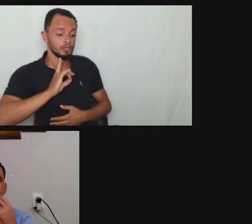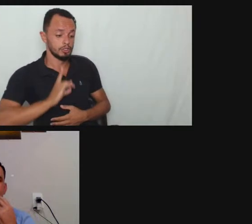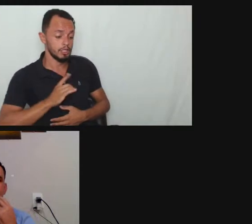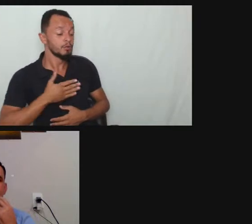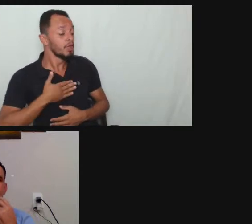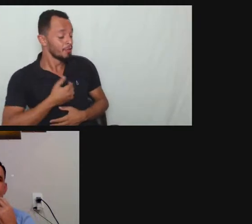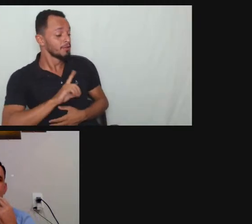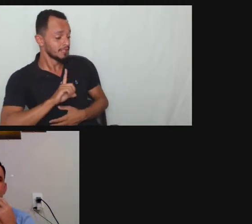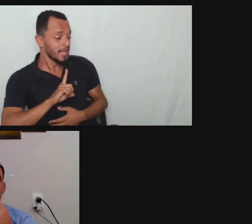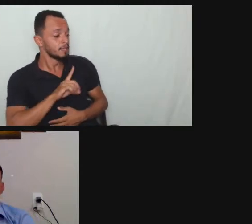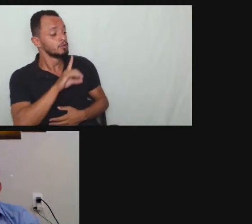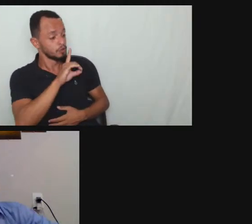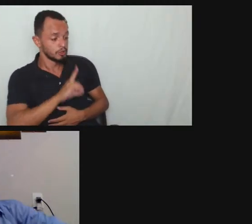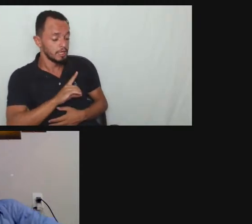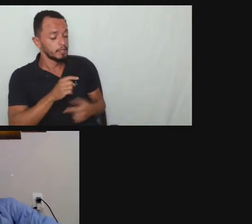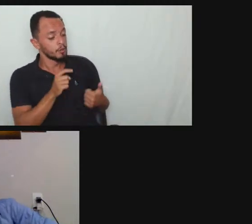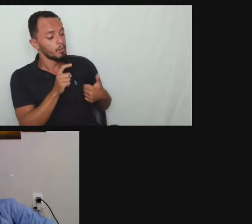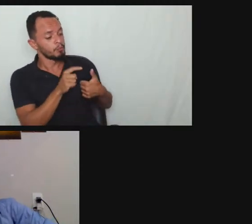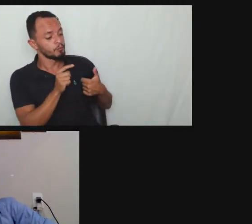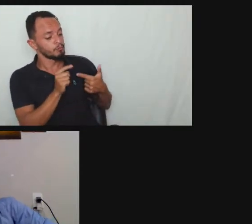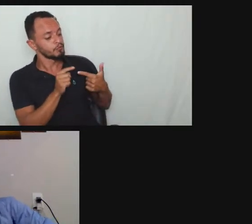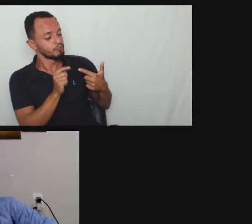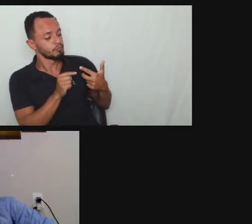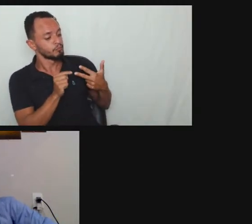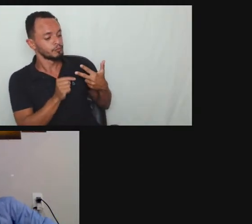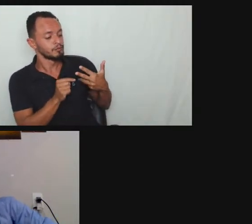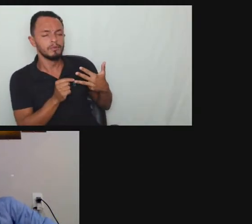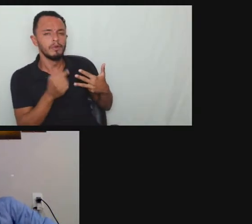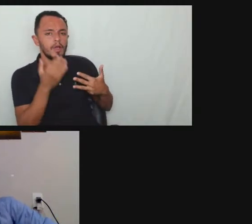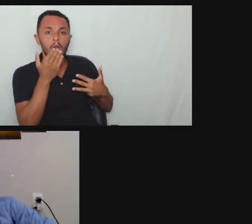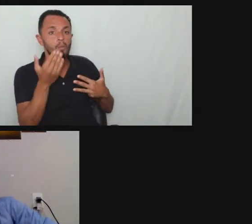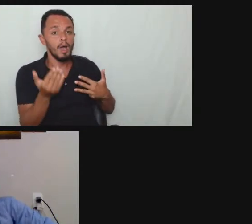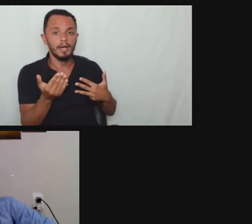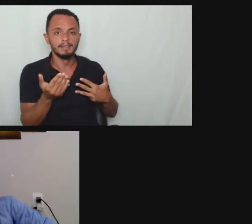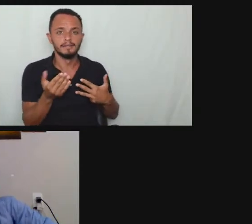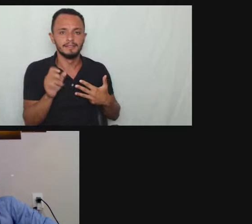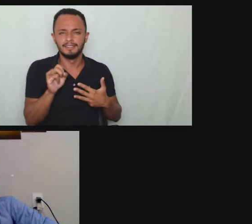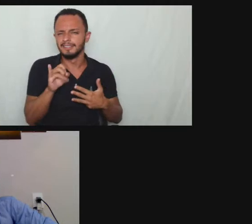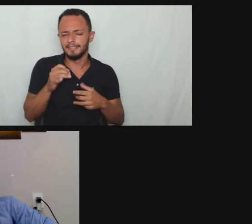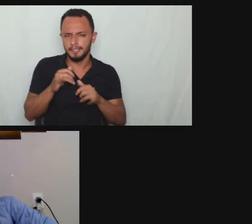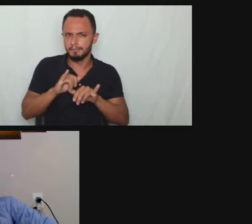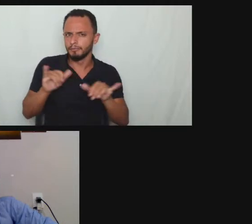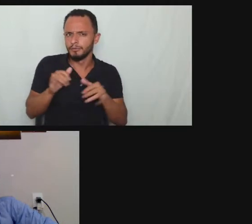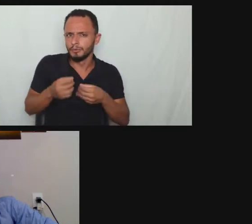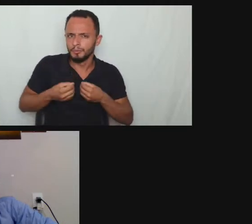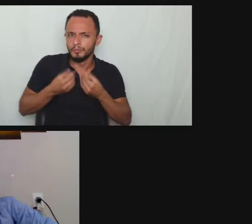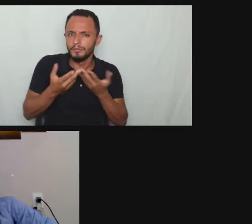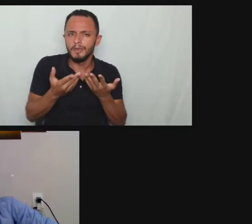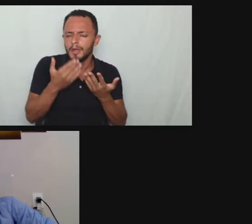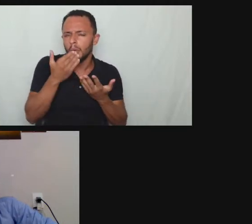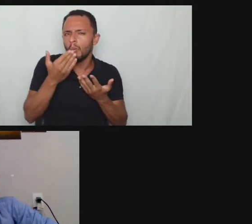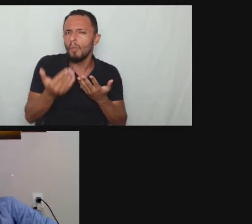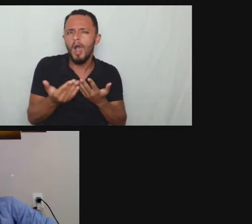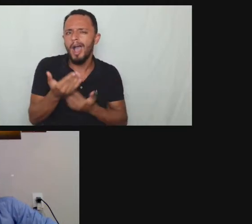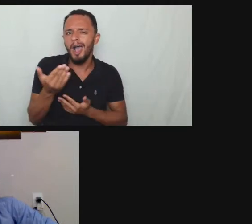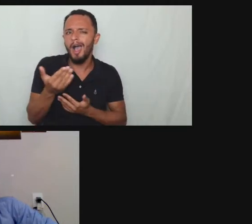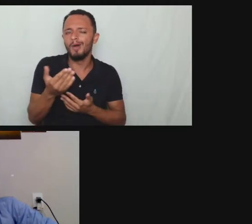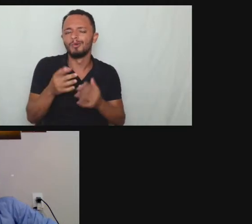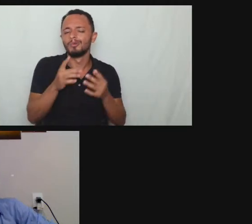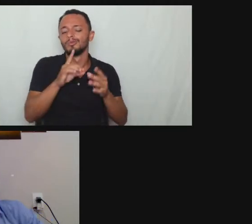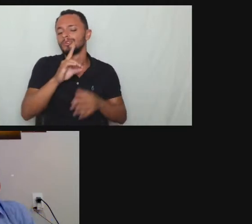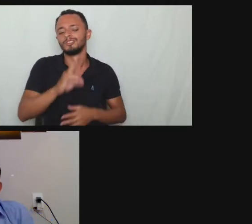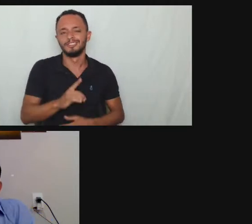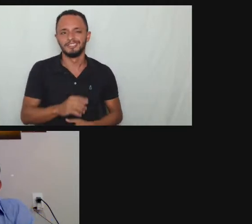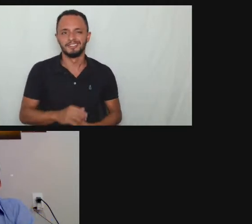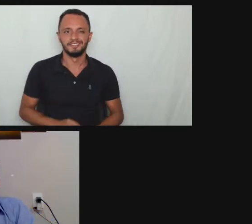se você pudesse deixar escravado na mente quem tá assistindo aqui já que que você pode destacar para eles ficarem ligados aqui na aula